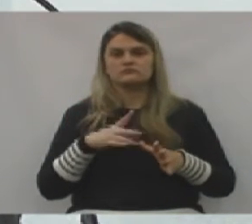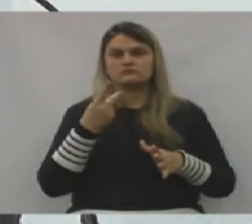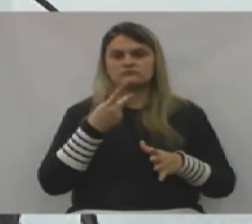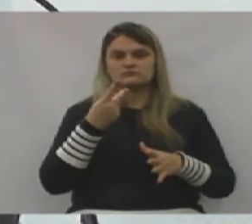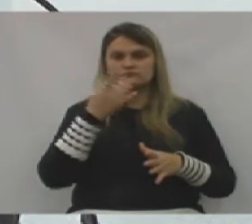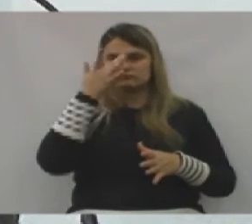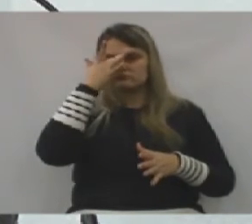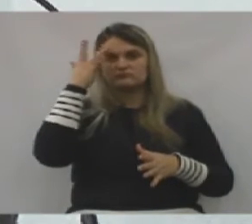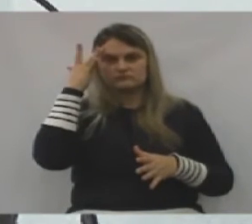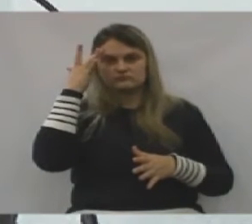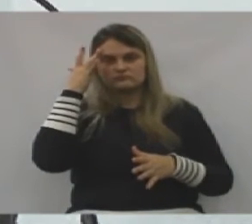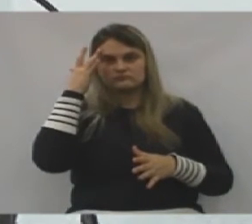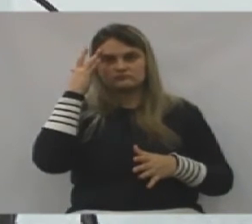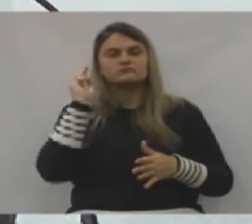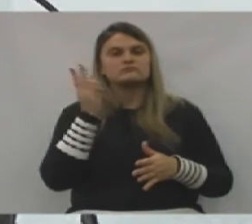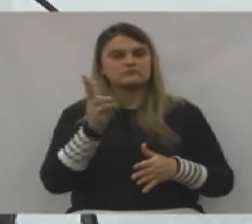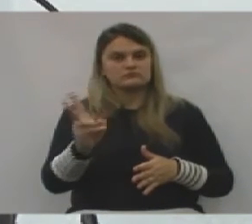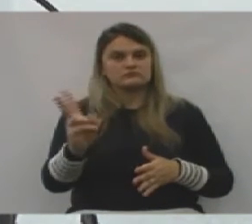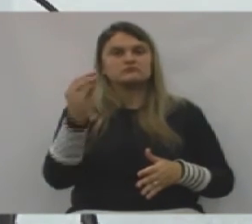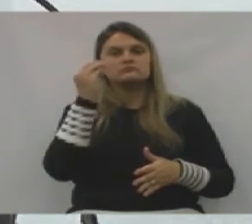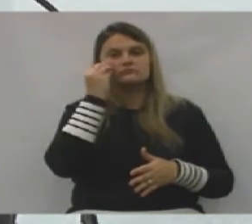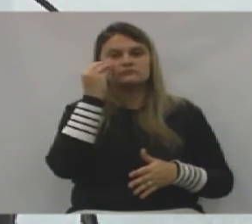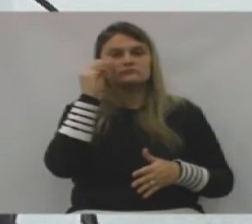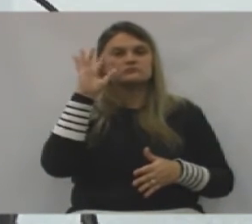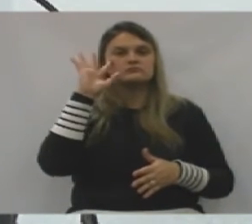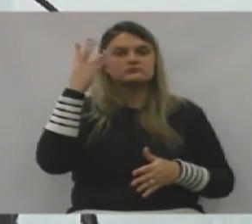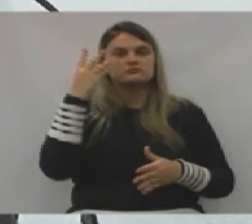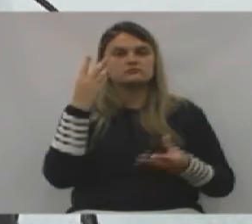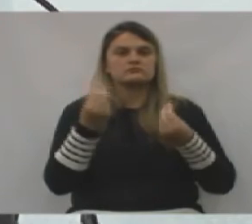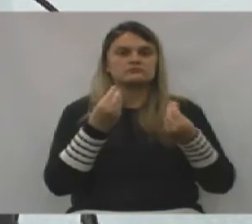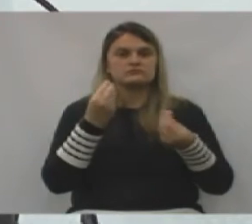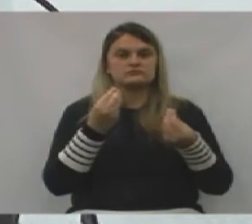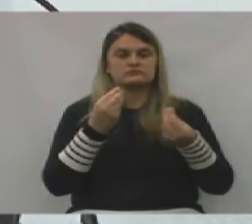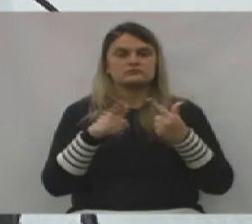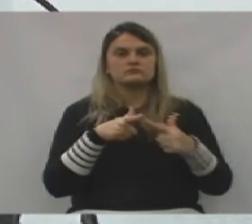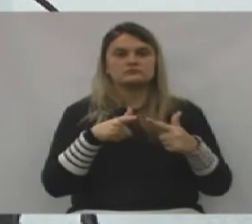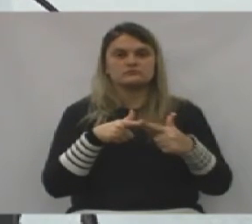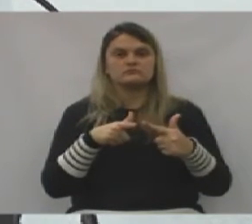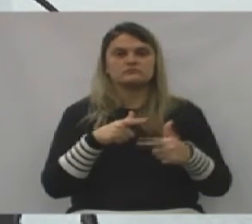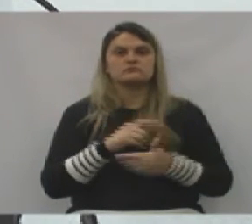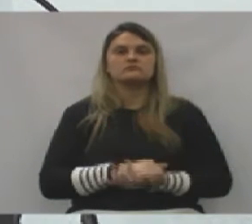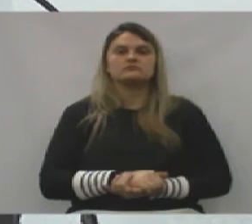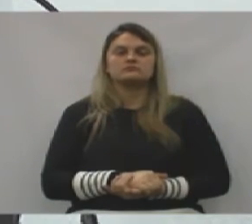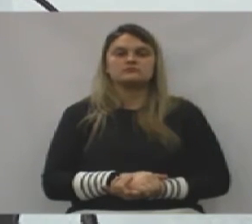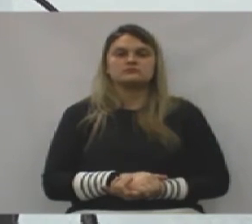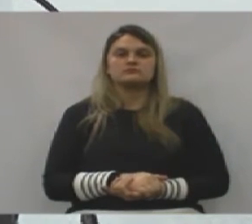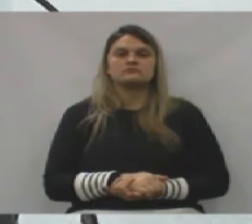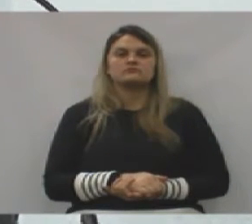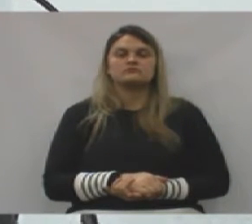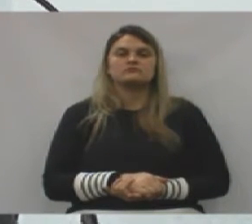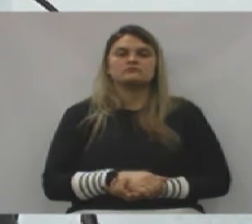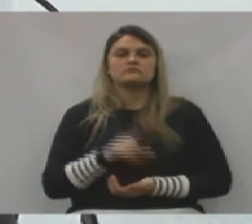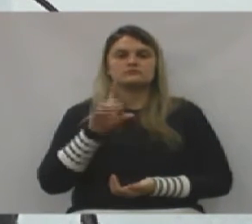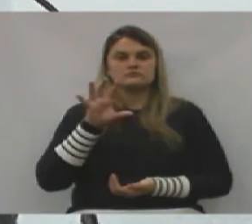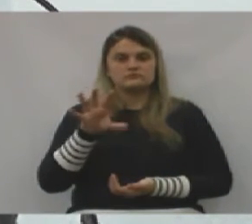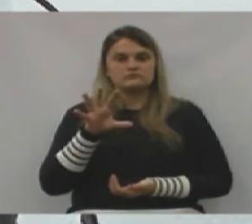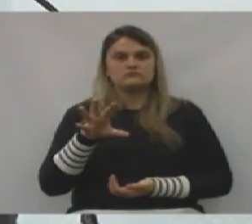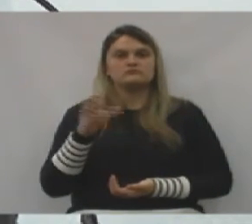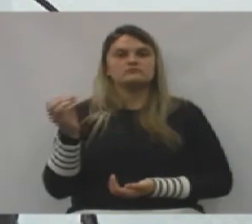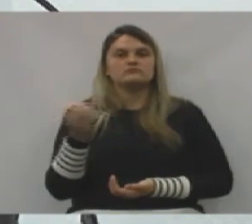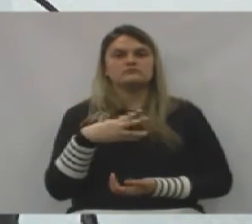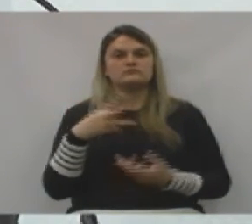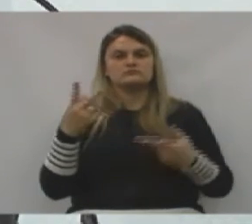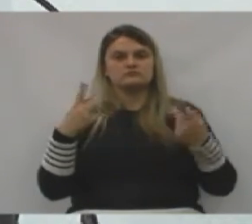falar com alguém, e nunca vai deixar de falar com alguém. É assim que é a nova